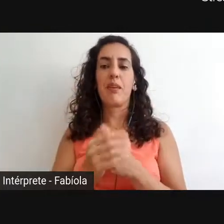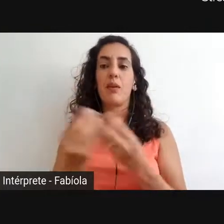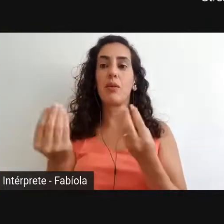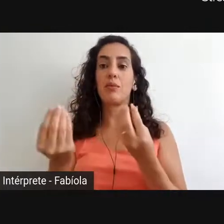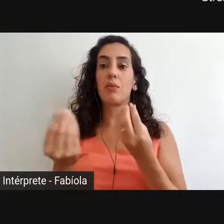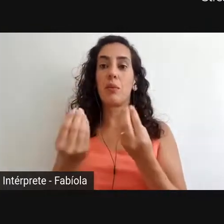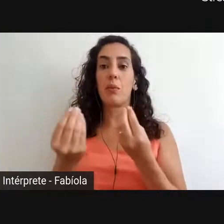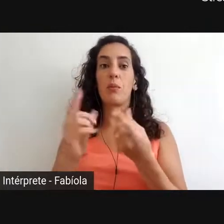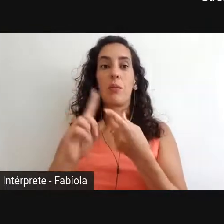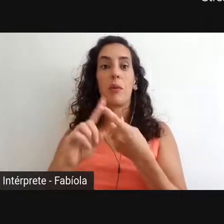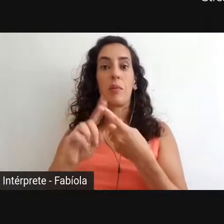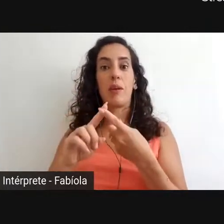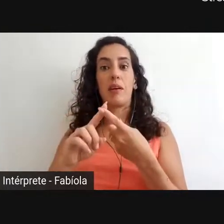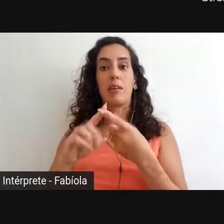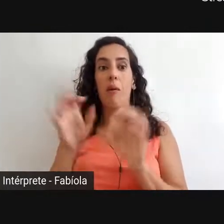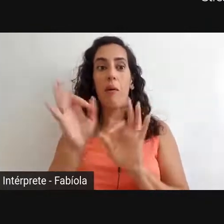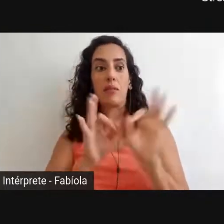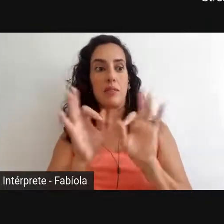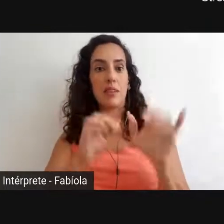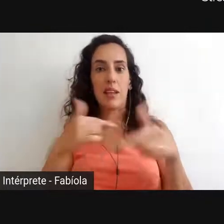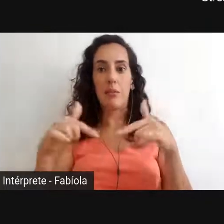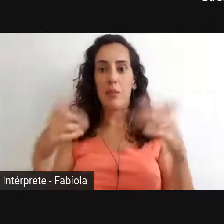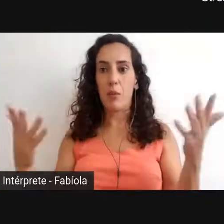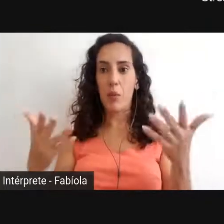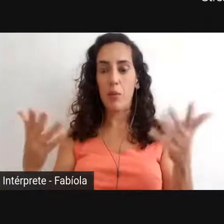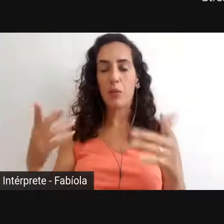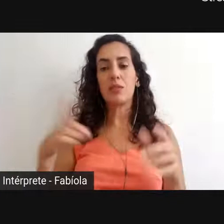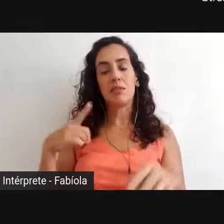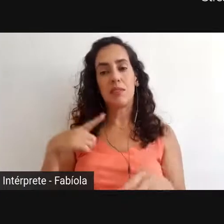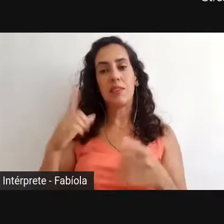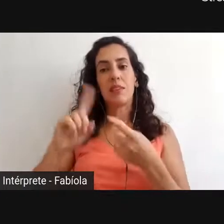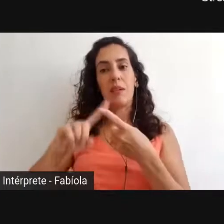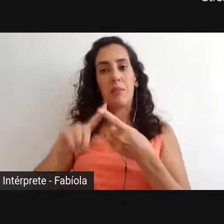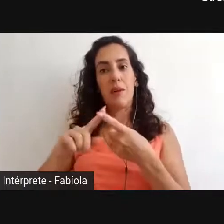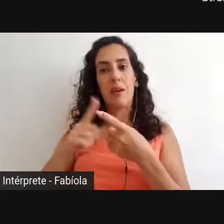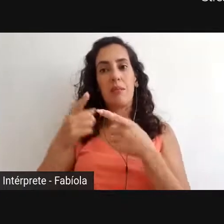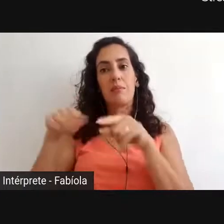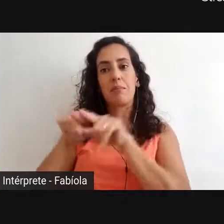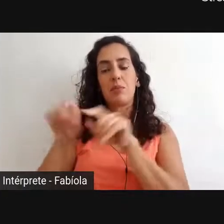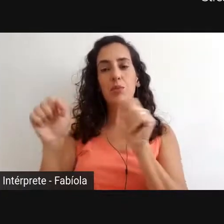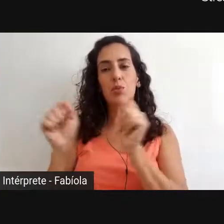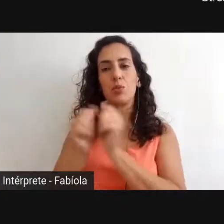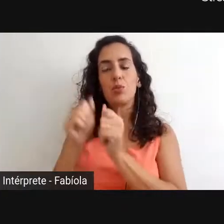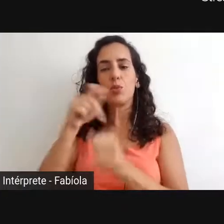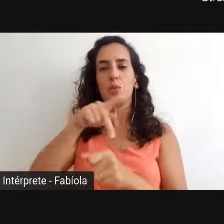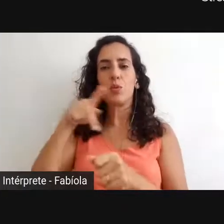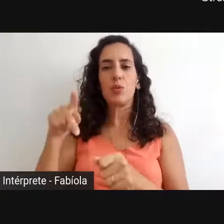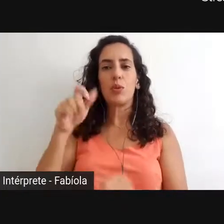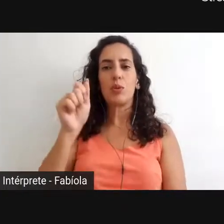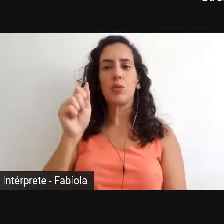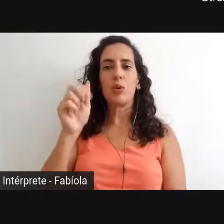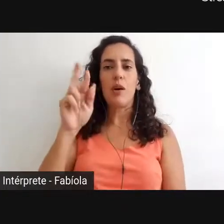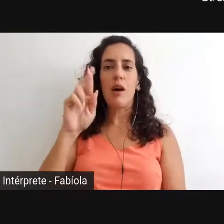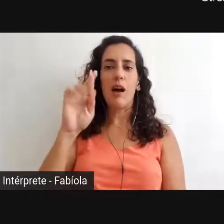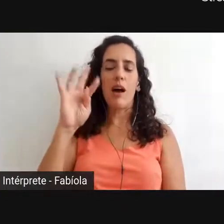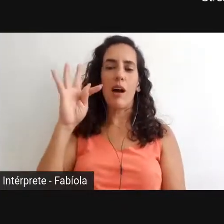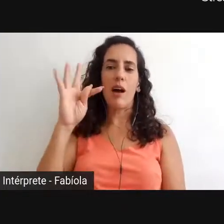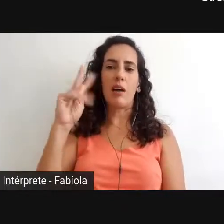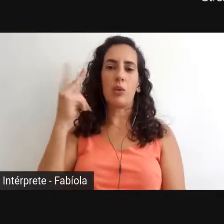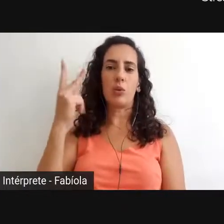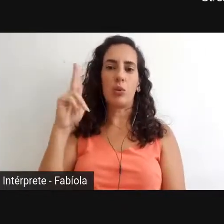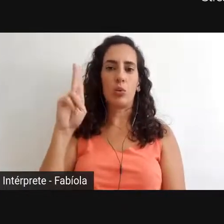contamos com o professor Arthur Campos, que é professor também do Departamento de Ciência da Informação, que vai fazer a mediação